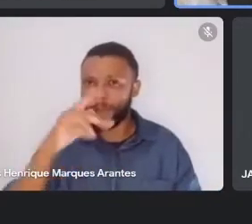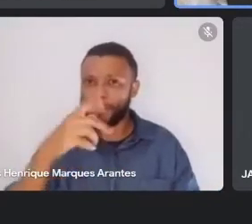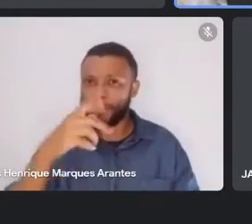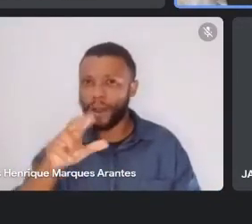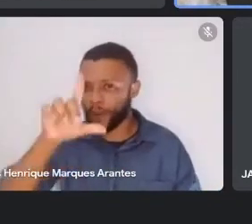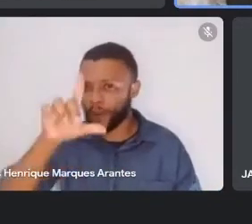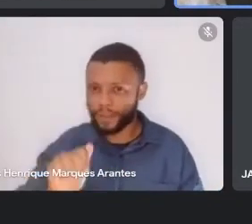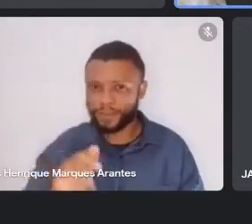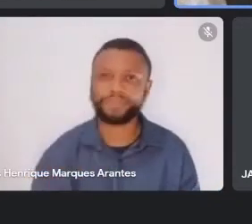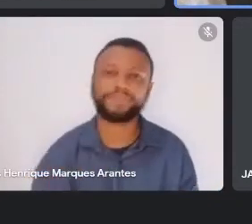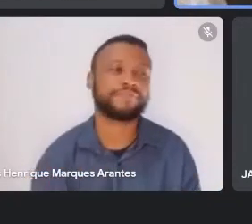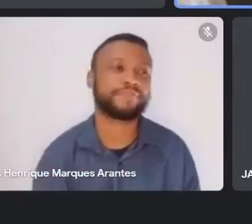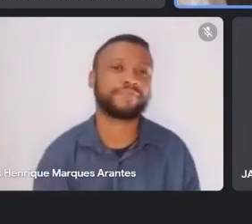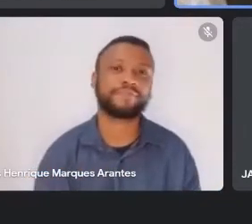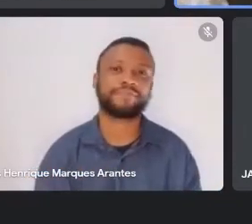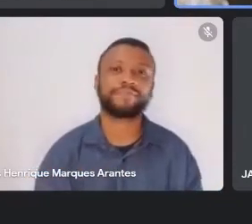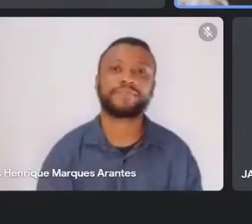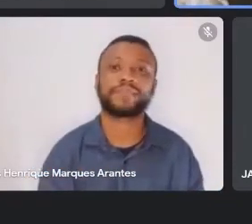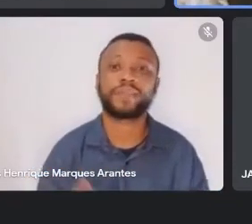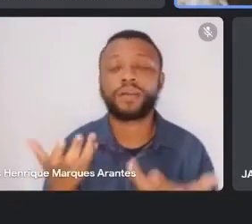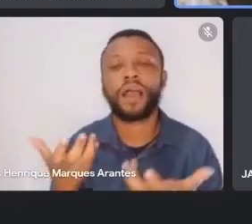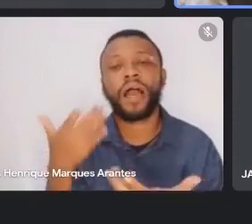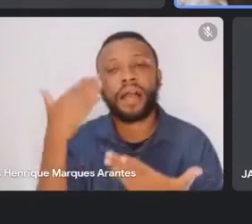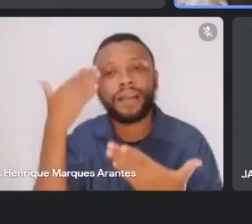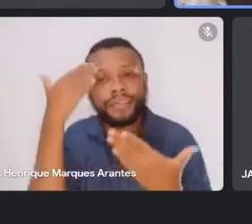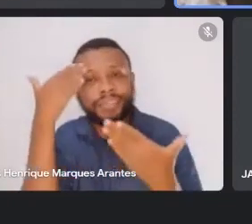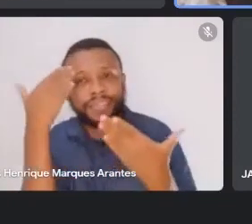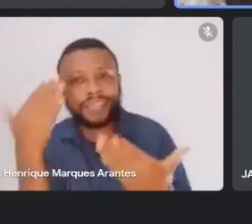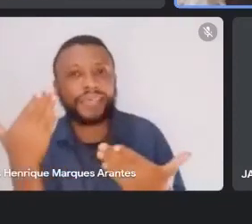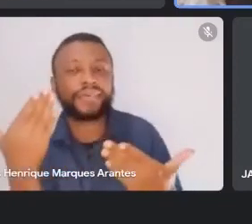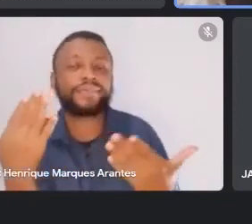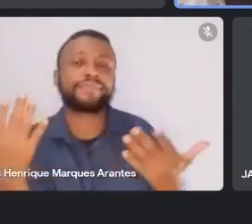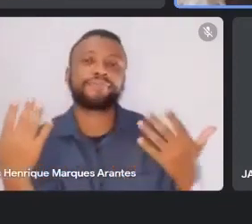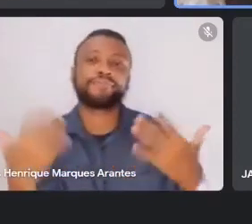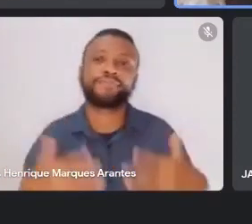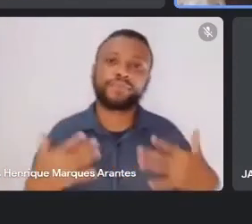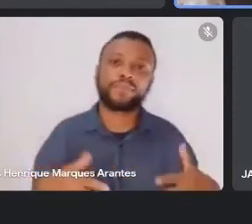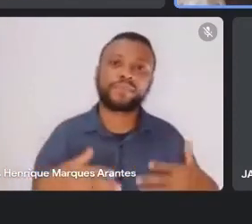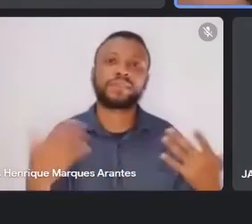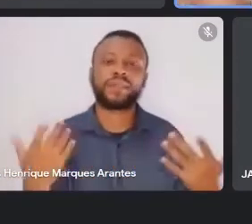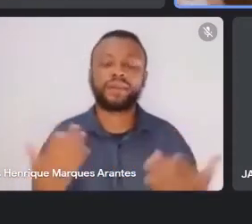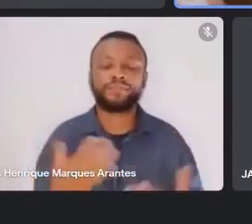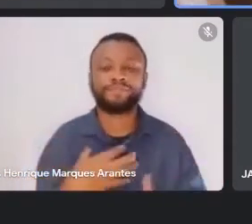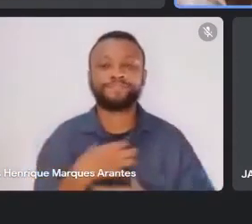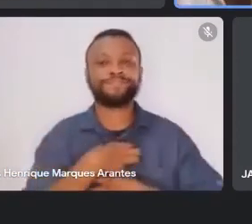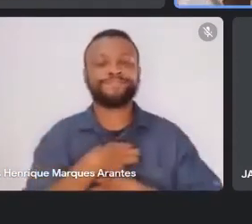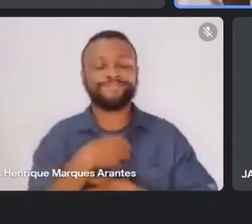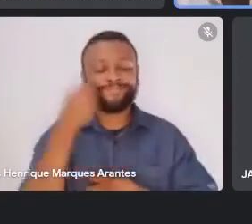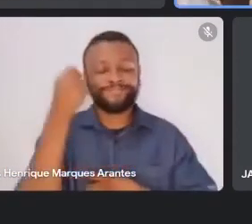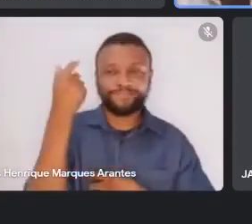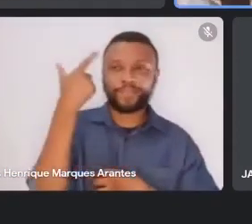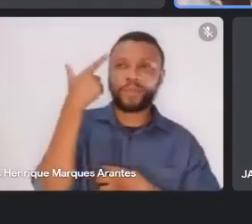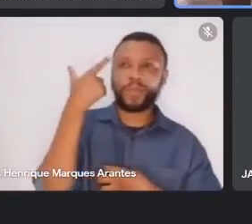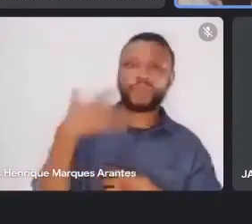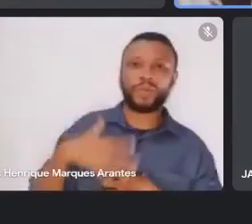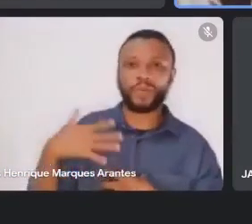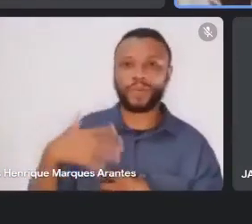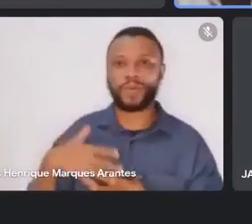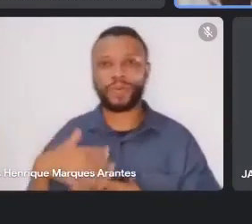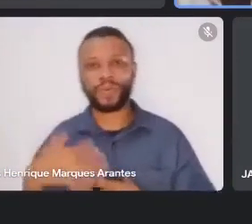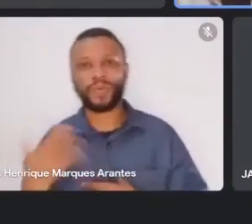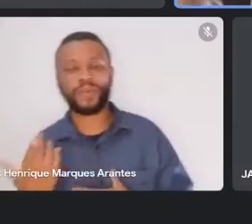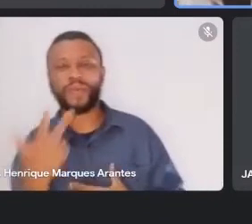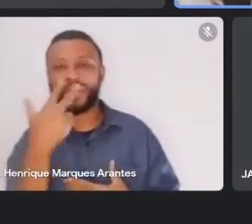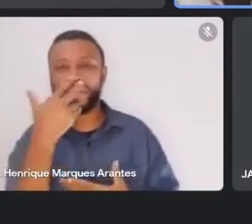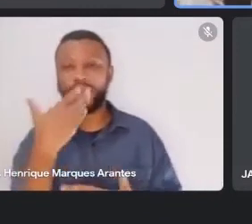Eu só quero agradecer, agradecer, acho que o bolinho inspirou, Gabriela. Olha, Gabriela. Bolinho de banana,